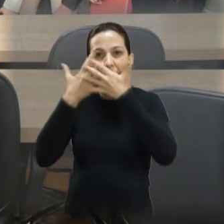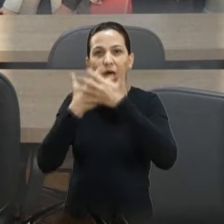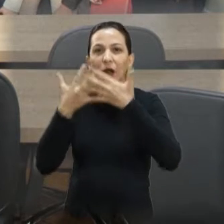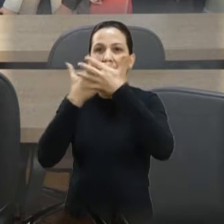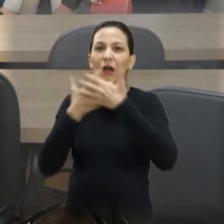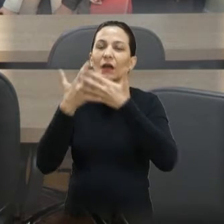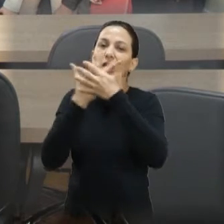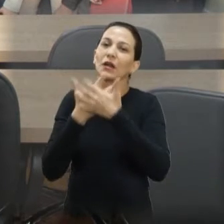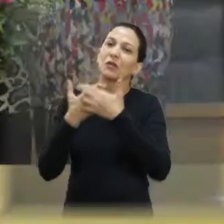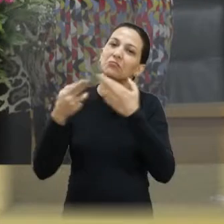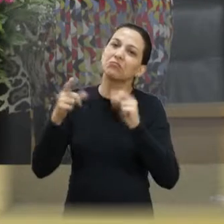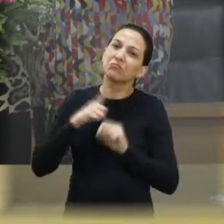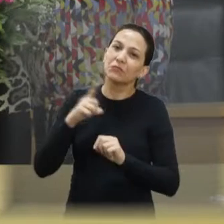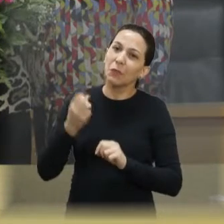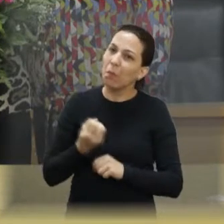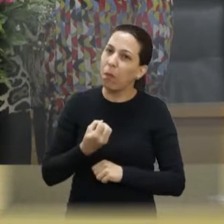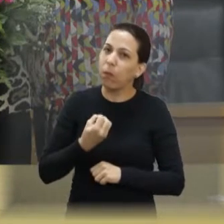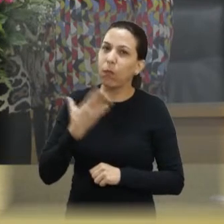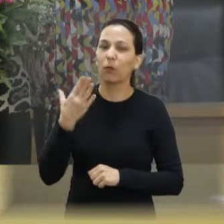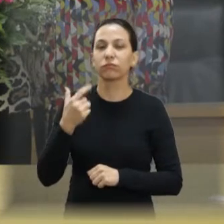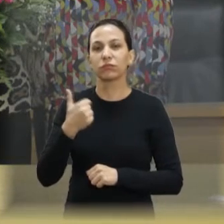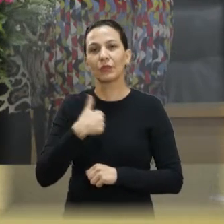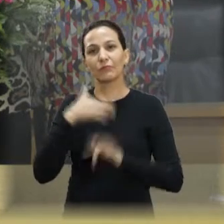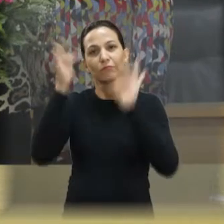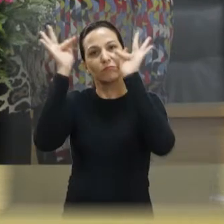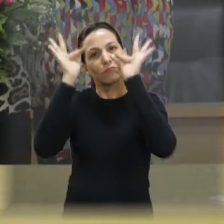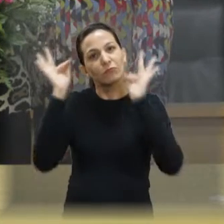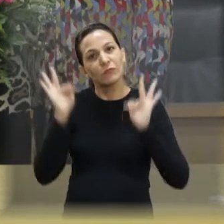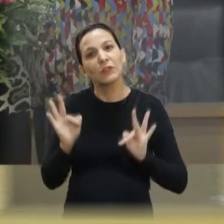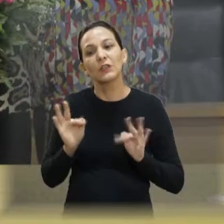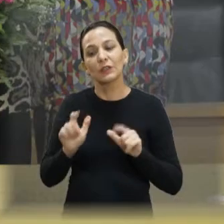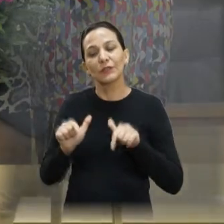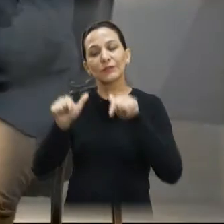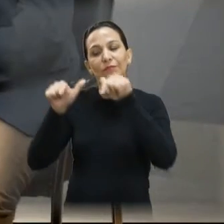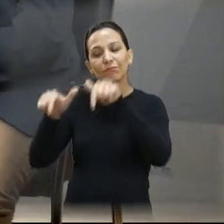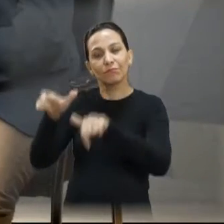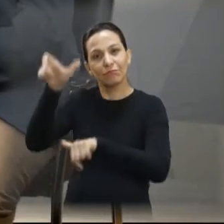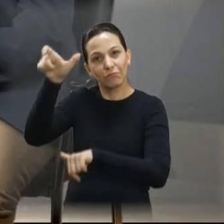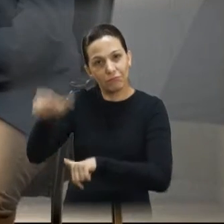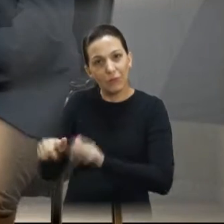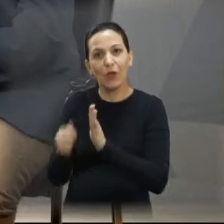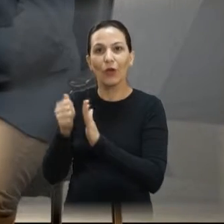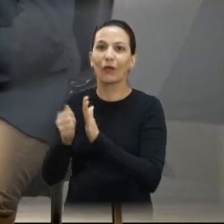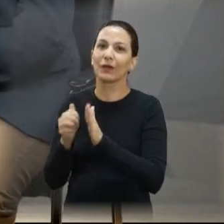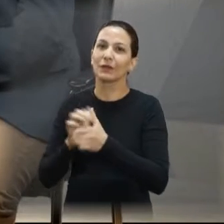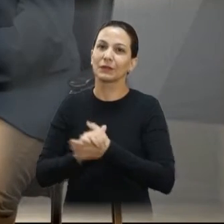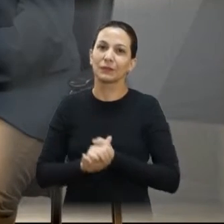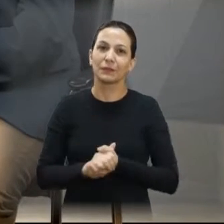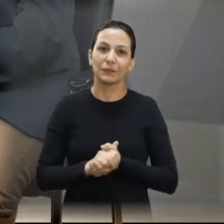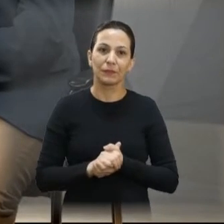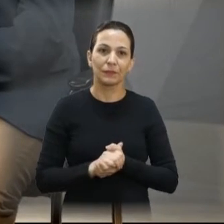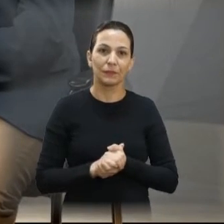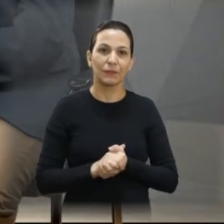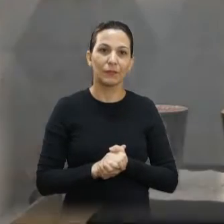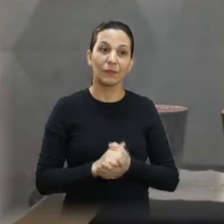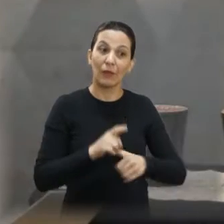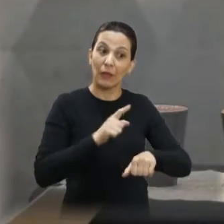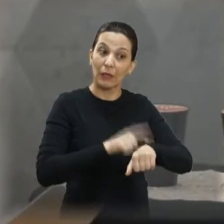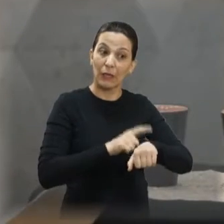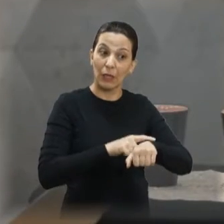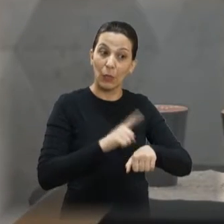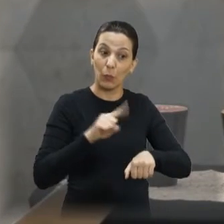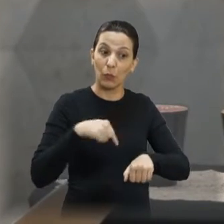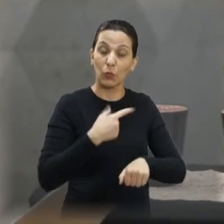avulsos, muito bom, fiquei muito feliz de poder homenageá-lo. Vereador, ainda dentro do tempo que nós temos